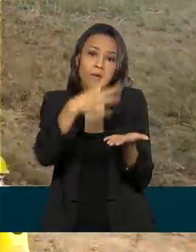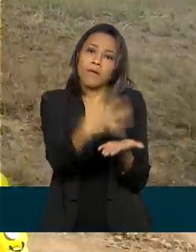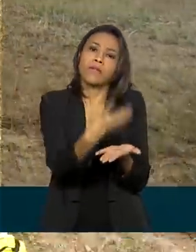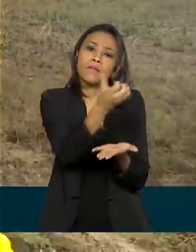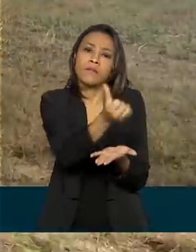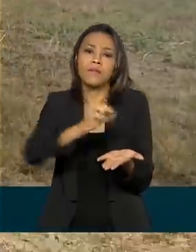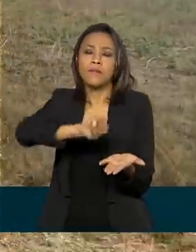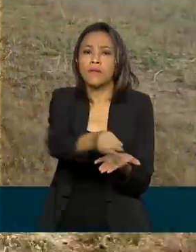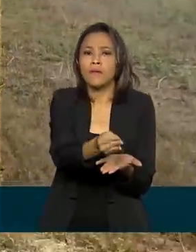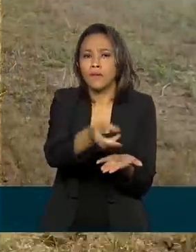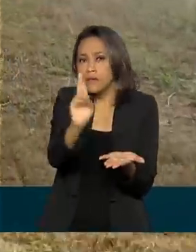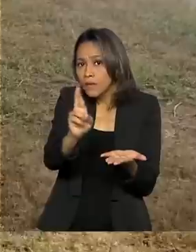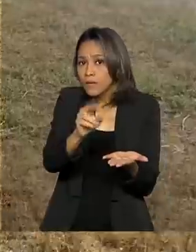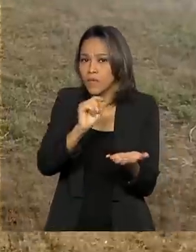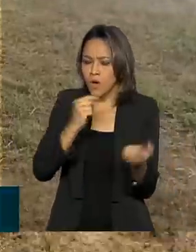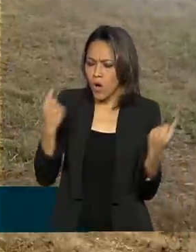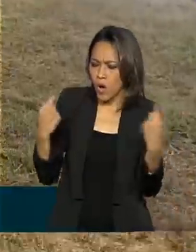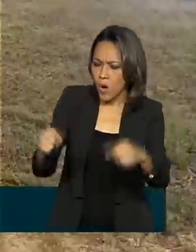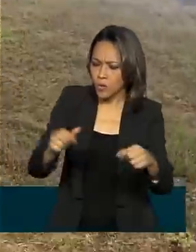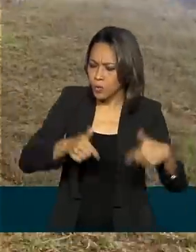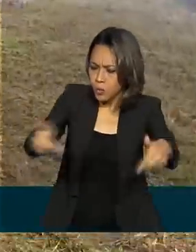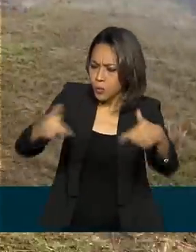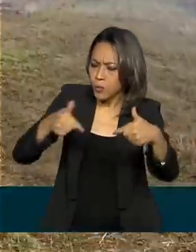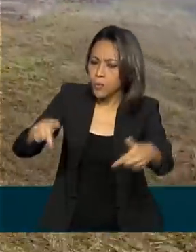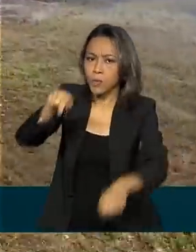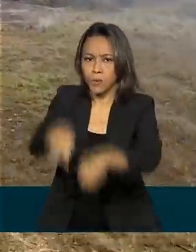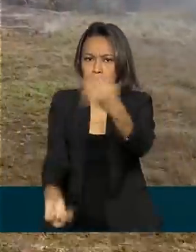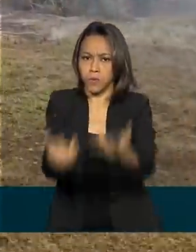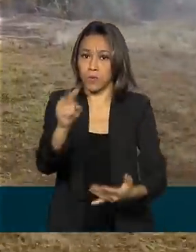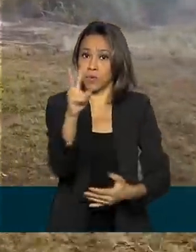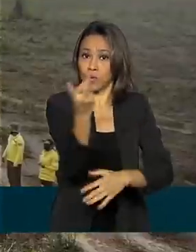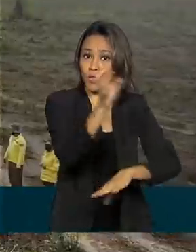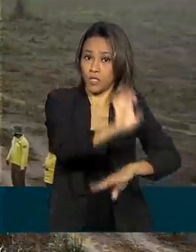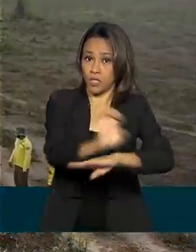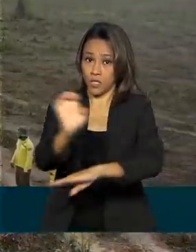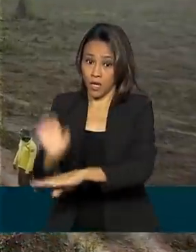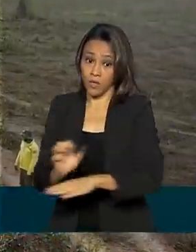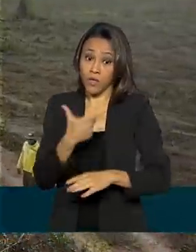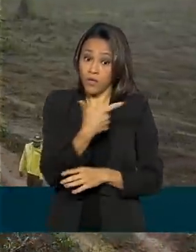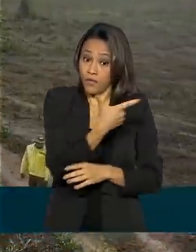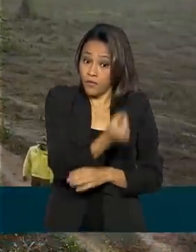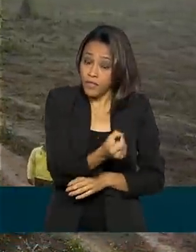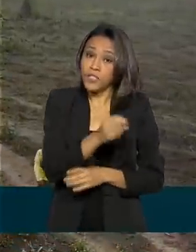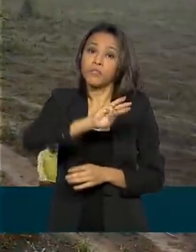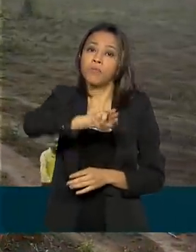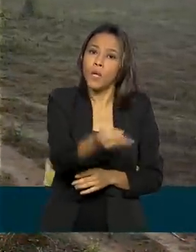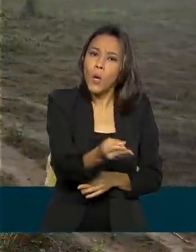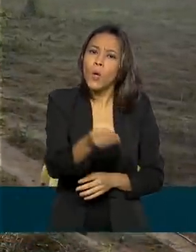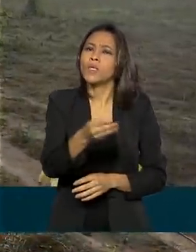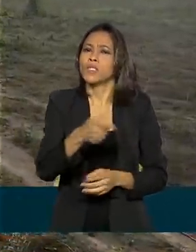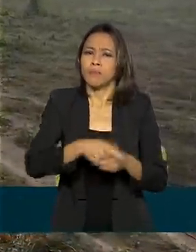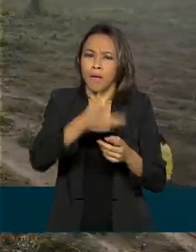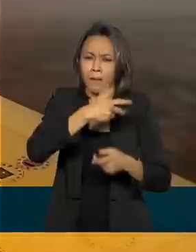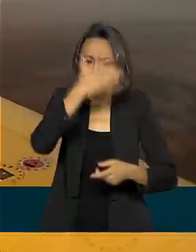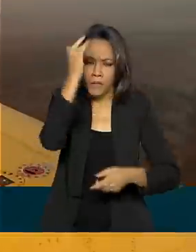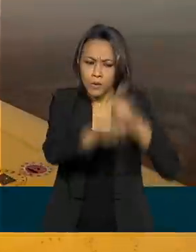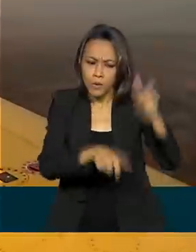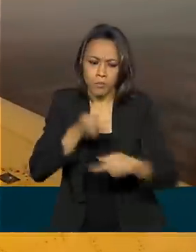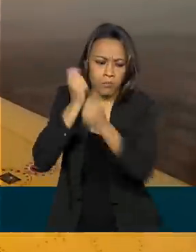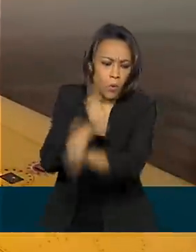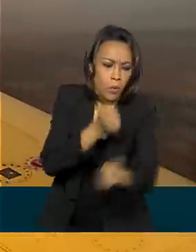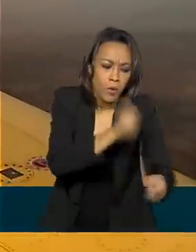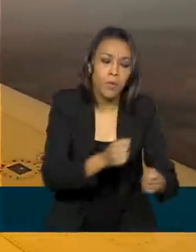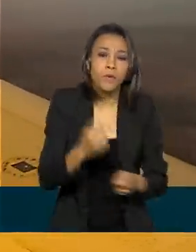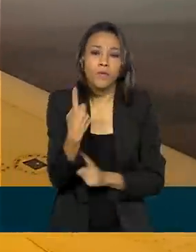de reais para ações de combate às queimadas nos dois estados. Foram 20 milhões para despesas com brigadistas, 19